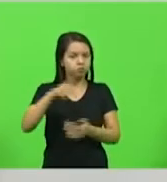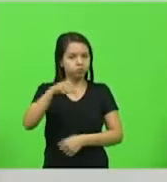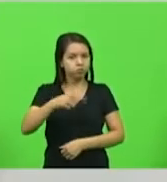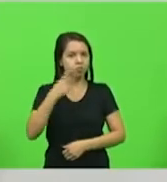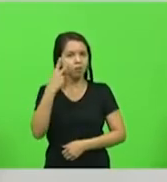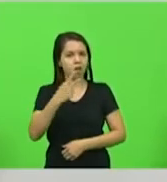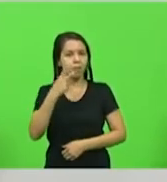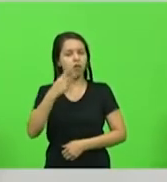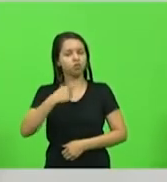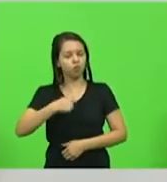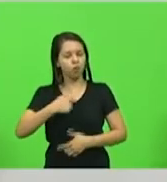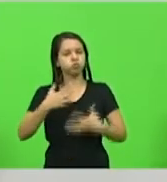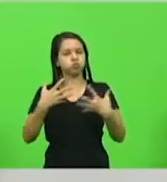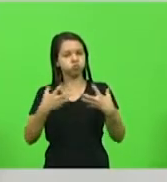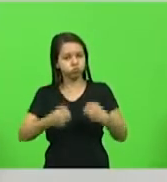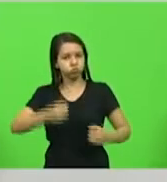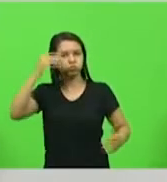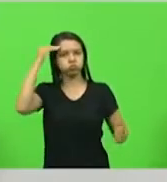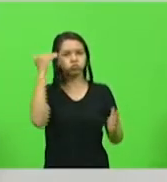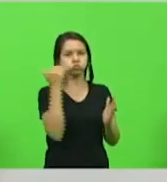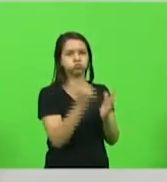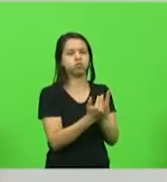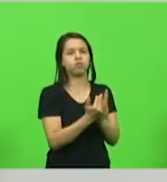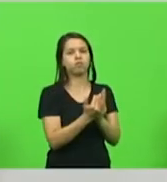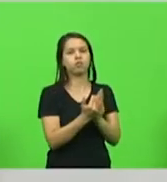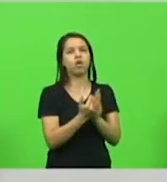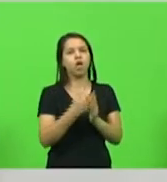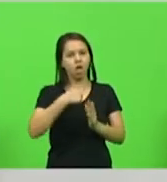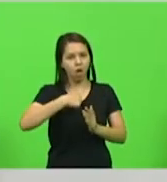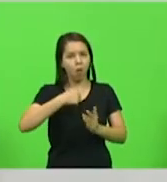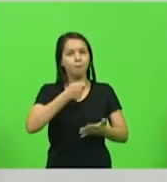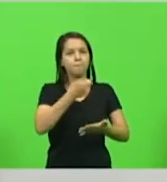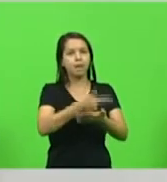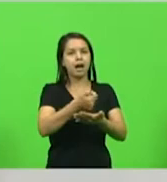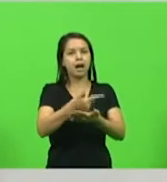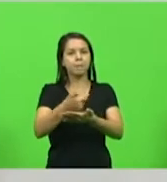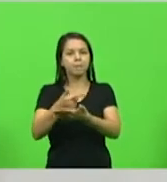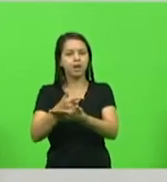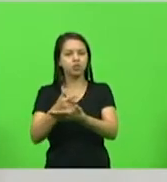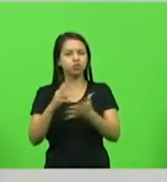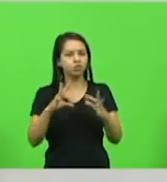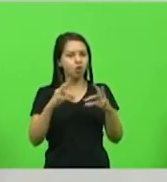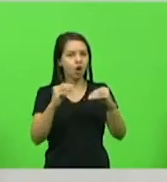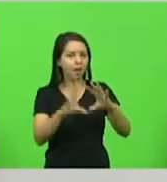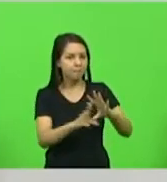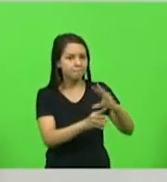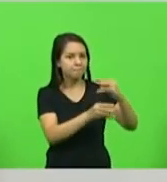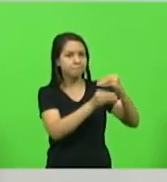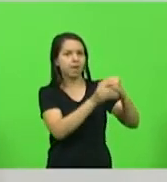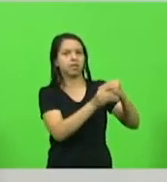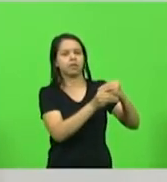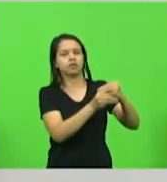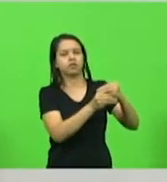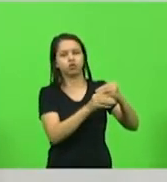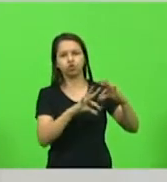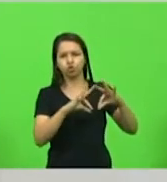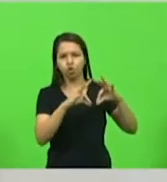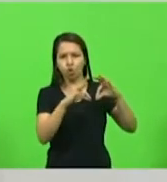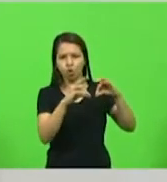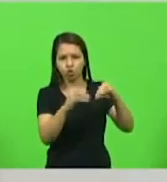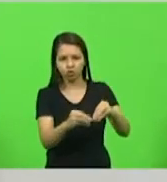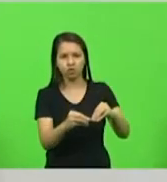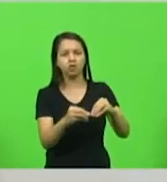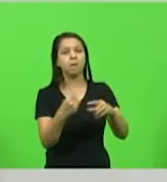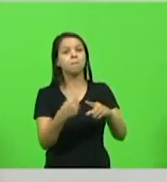O rei com os senhores, o pagamento das emendas, todas elas sem distinção alguma, porque visam o